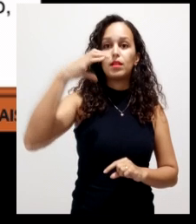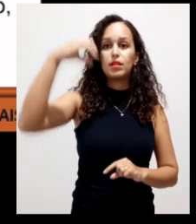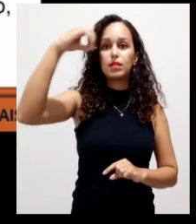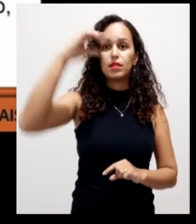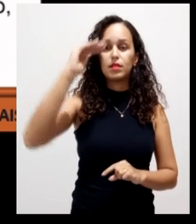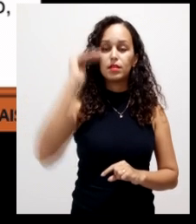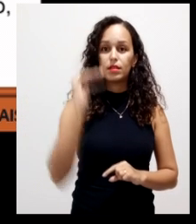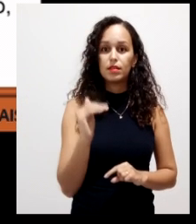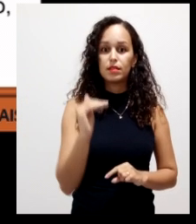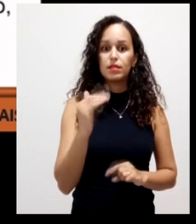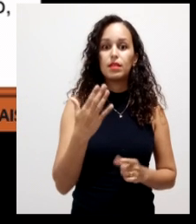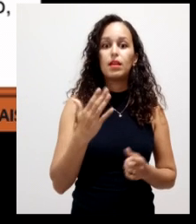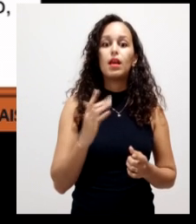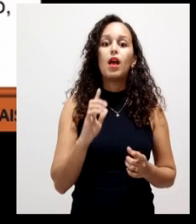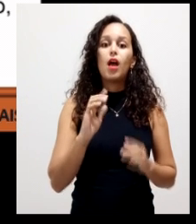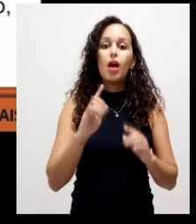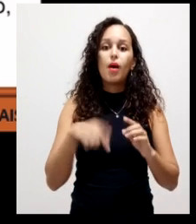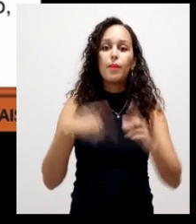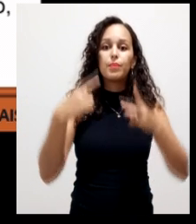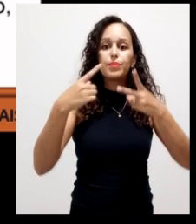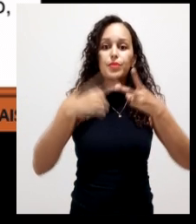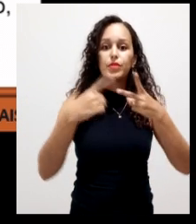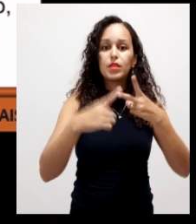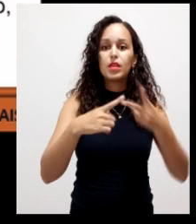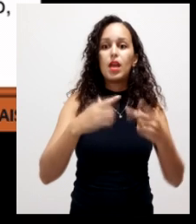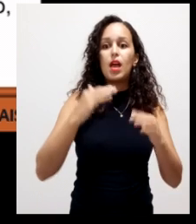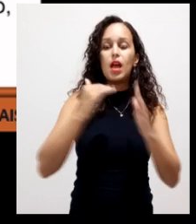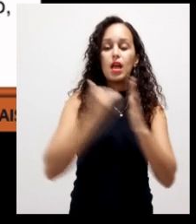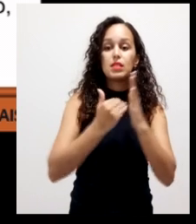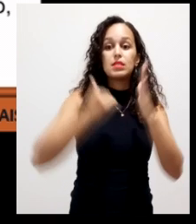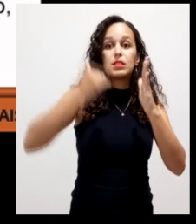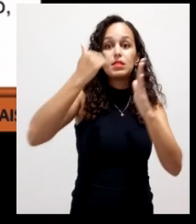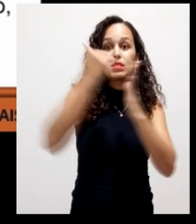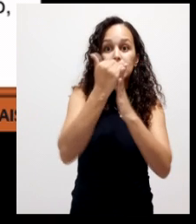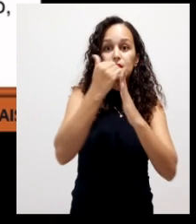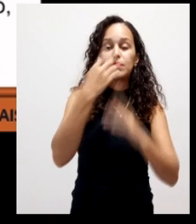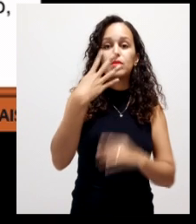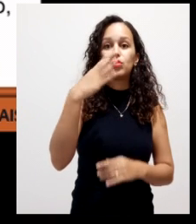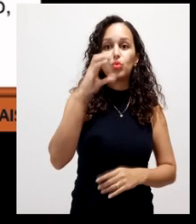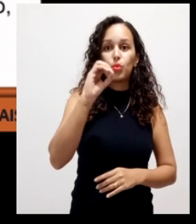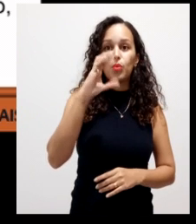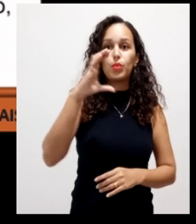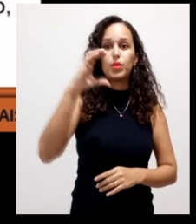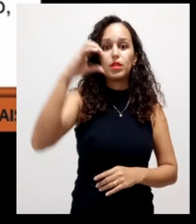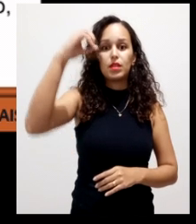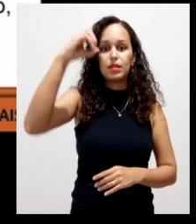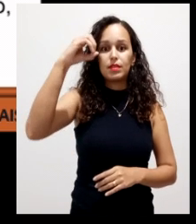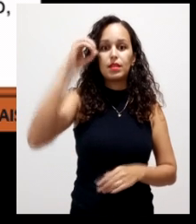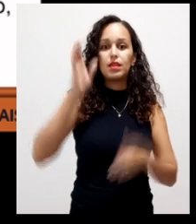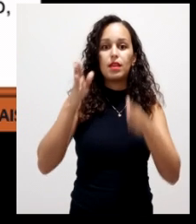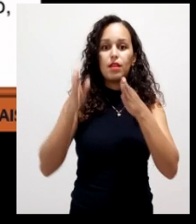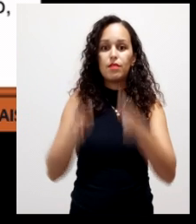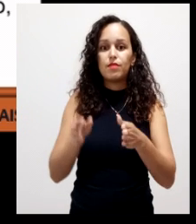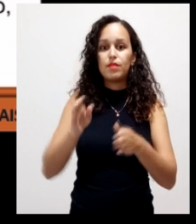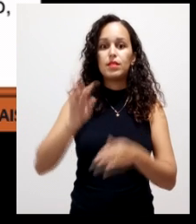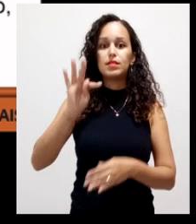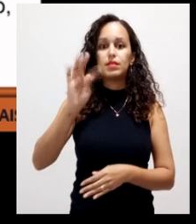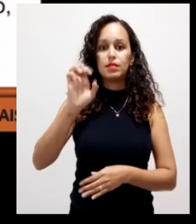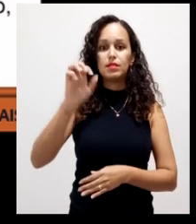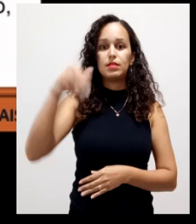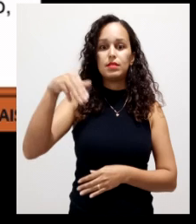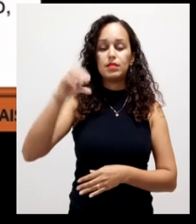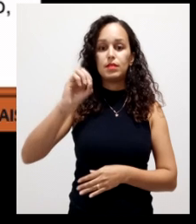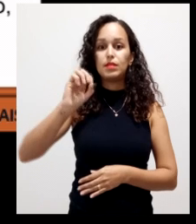termófila que vai ter uma temperatura acima de 40 graus celsius nessa temperatura os micro-organismos eles vão agir mais